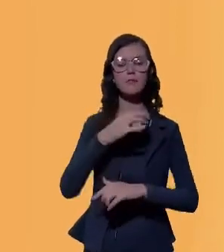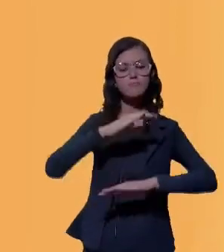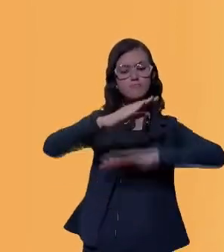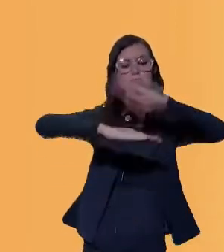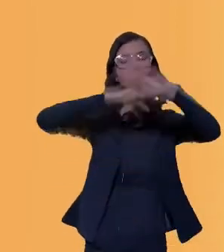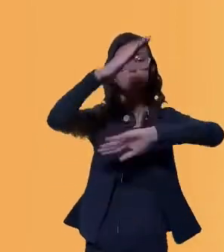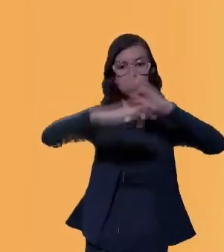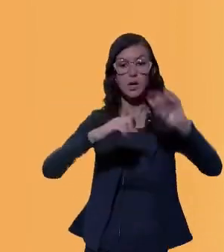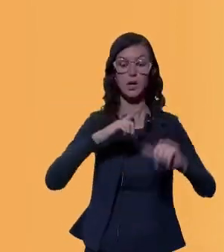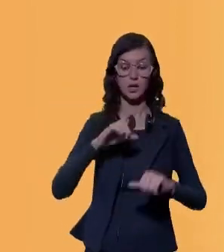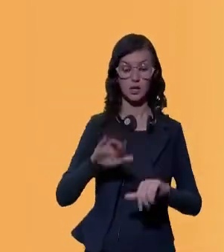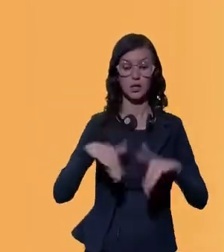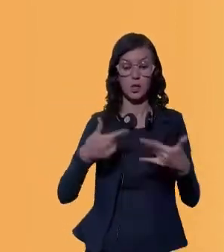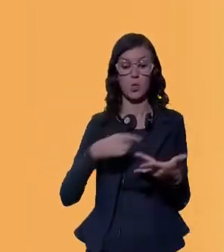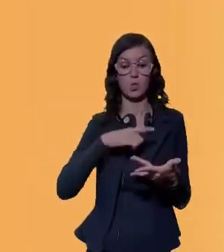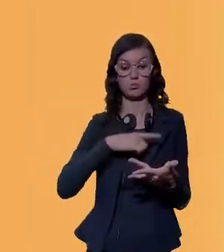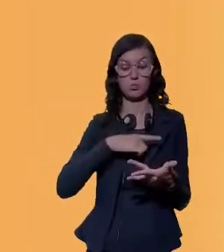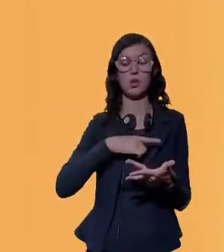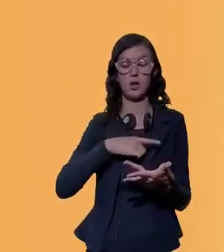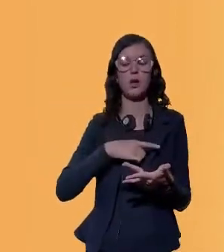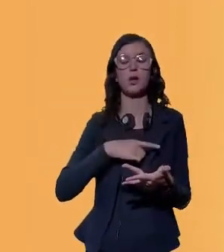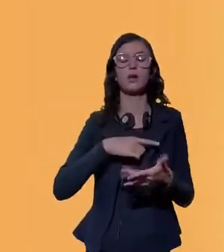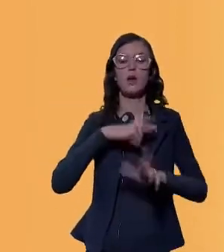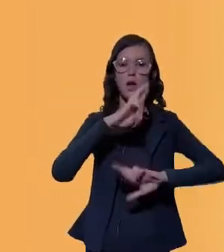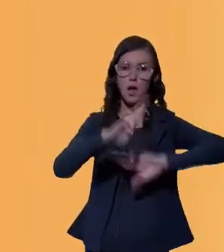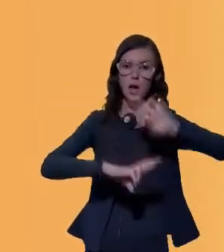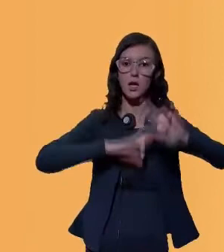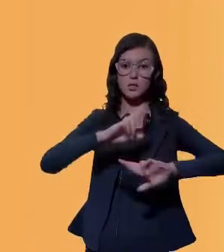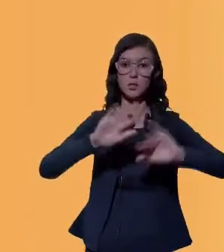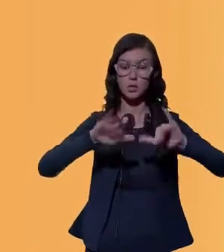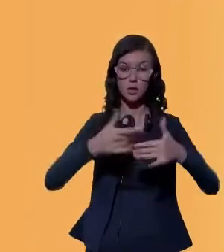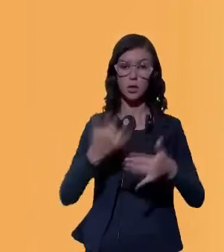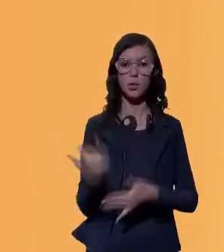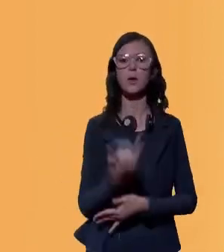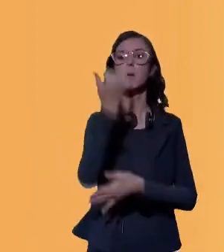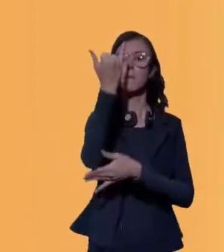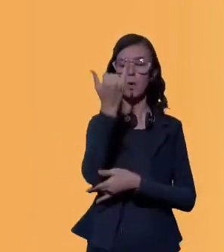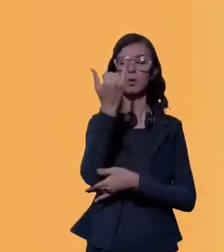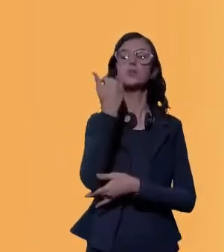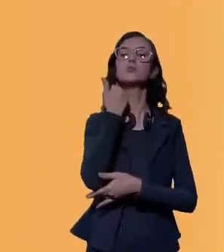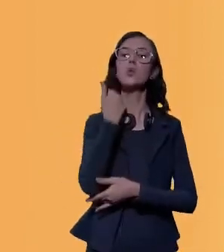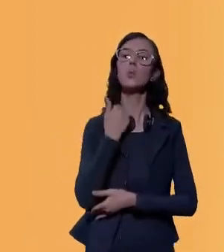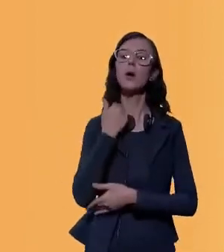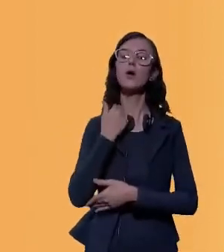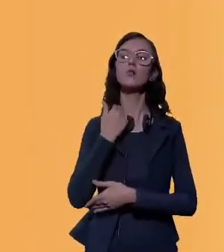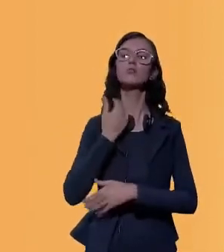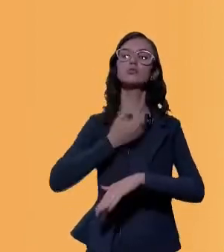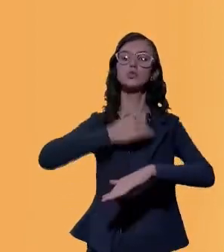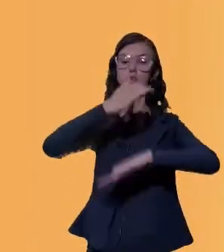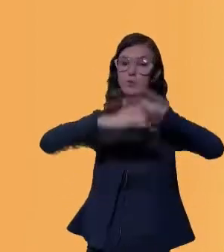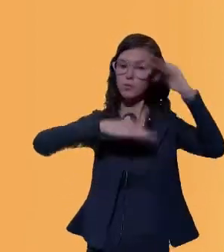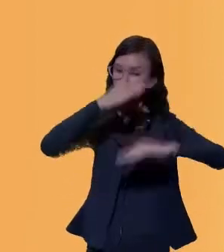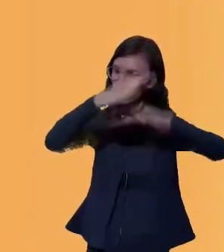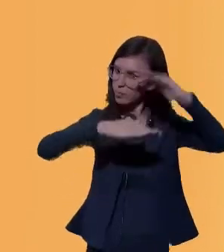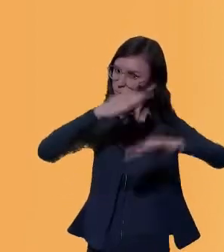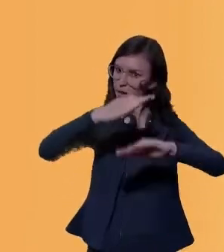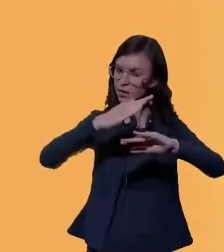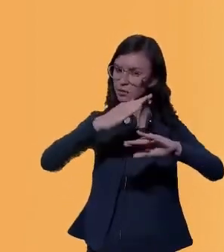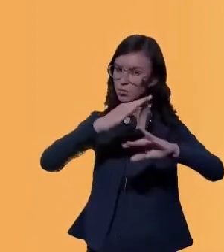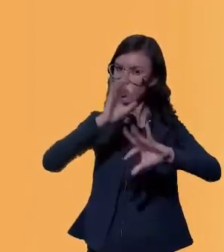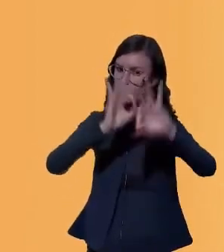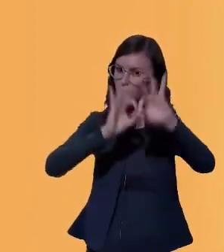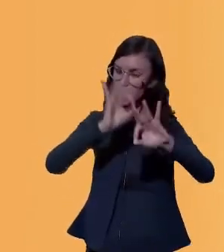tem uma estreita relação. É importante as agências e bancos de desenvolvimento tratarem desse